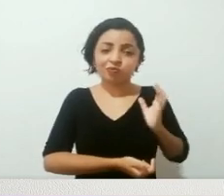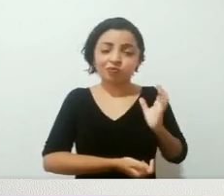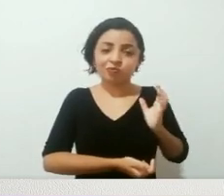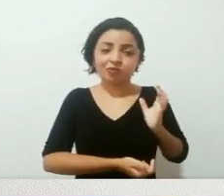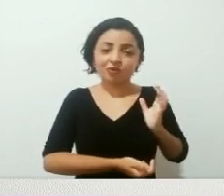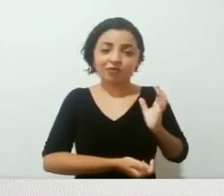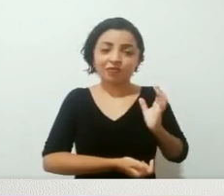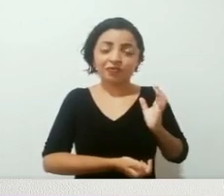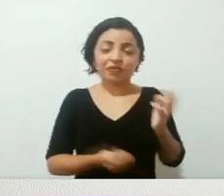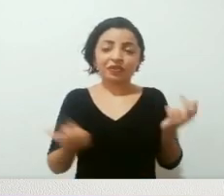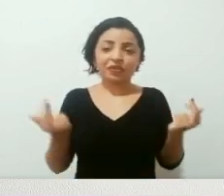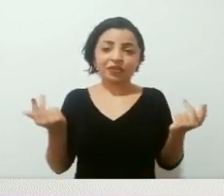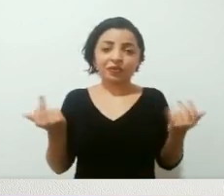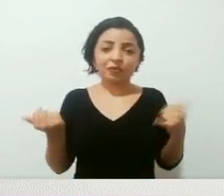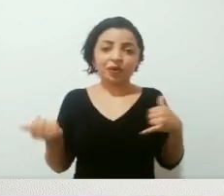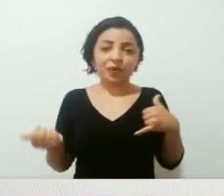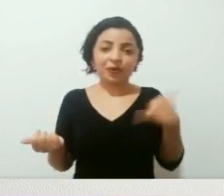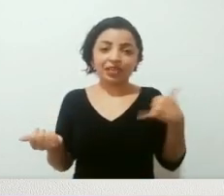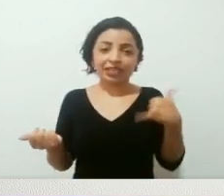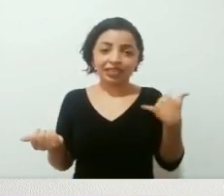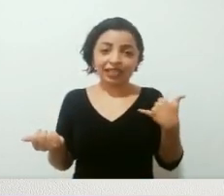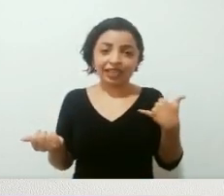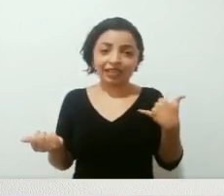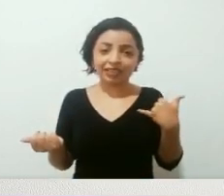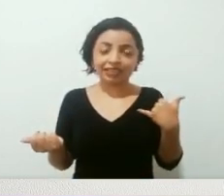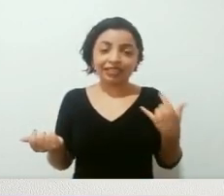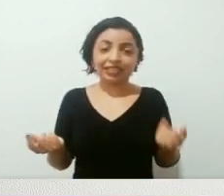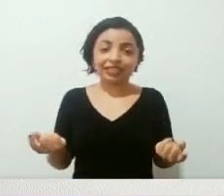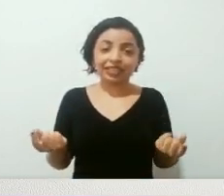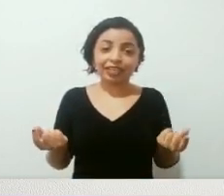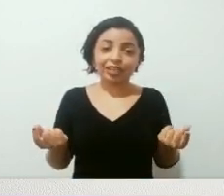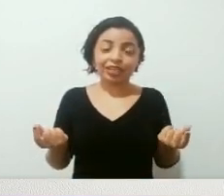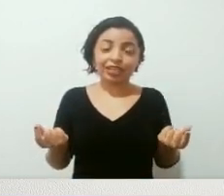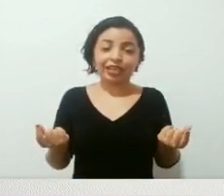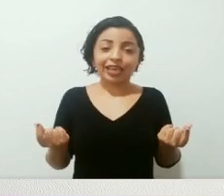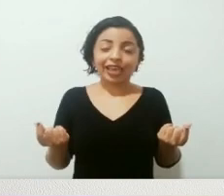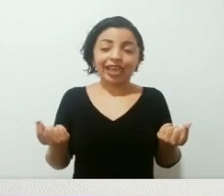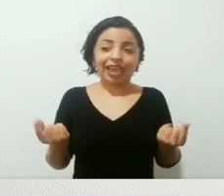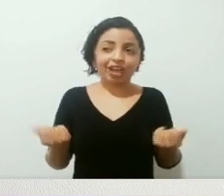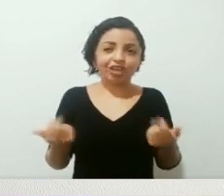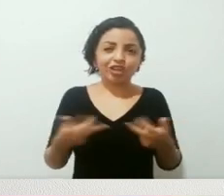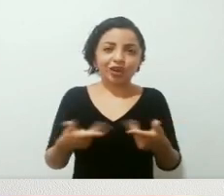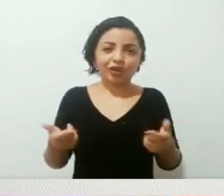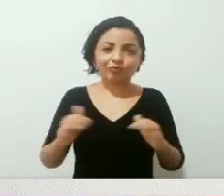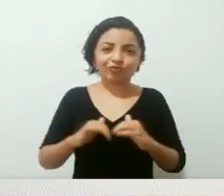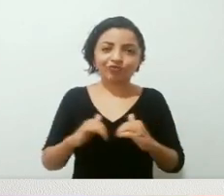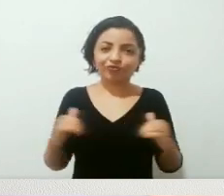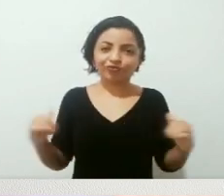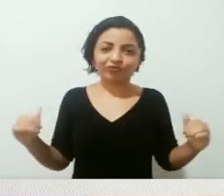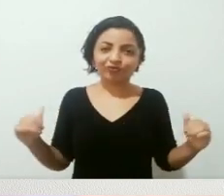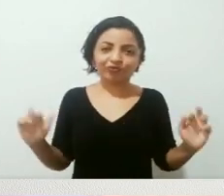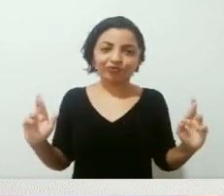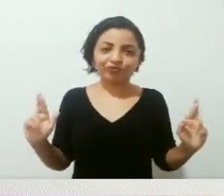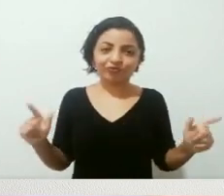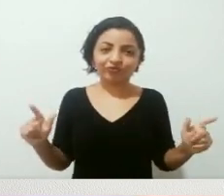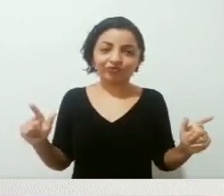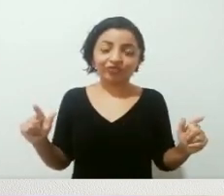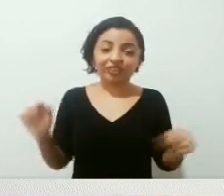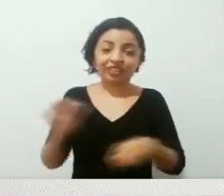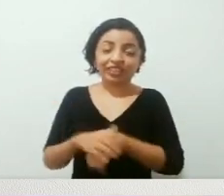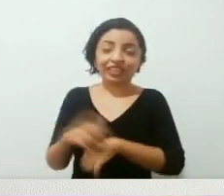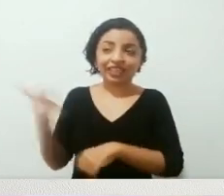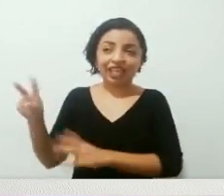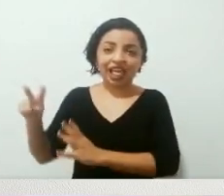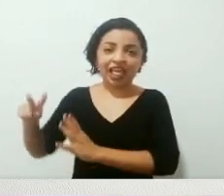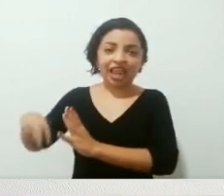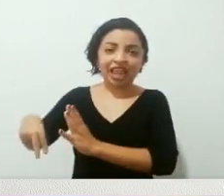são da mesma idade, e tem condições totalmente diferentes, né, o intelectual, o cara que lê